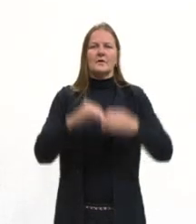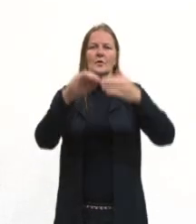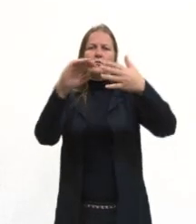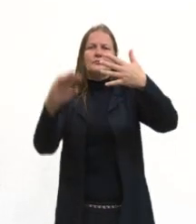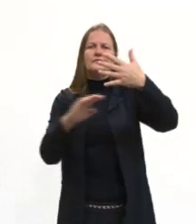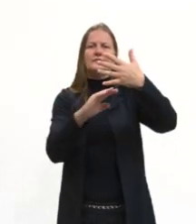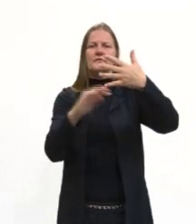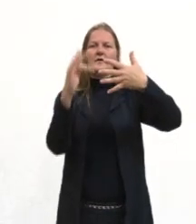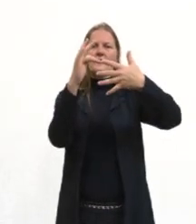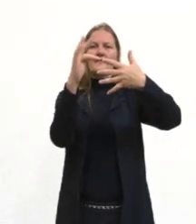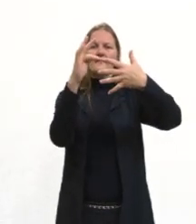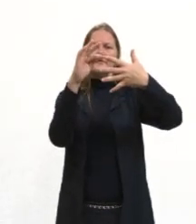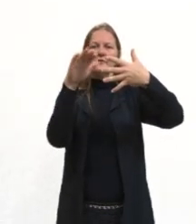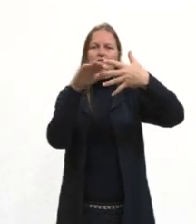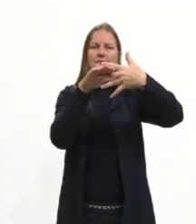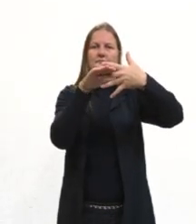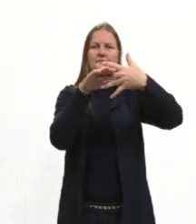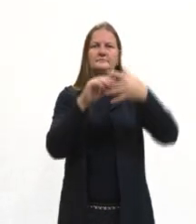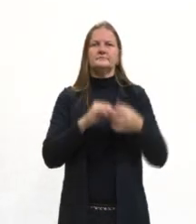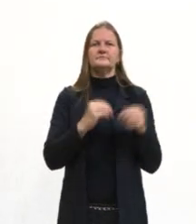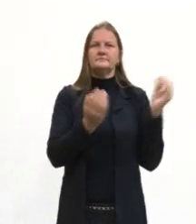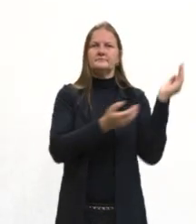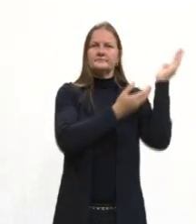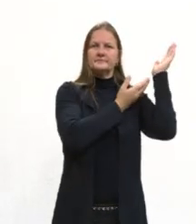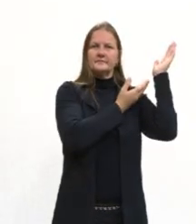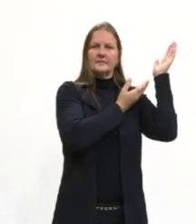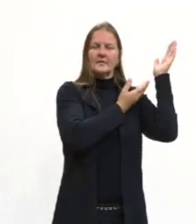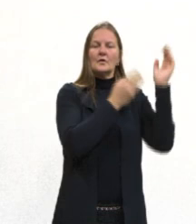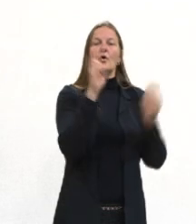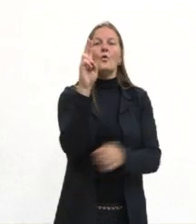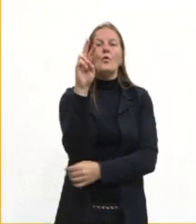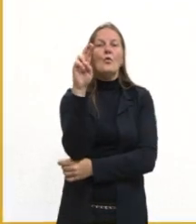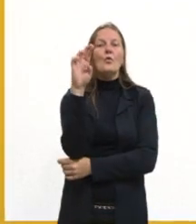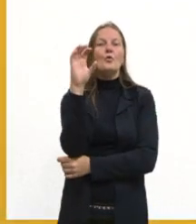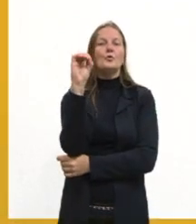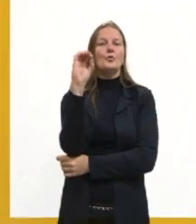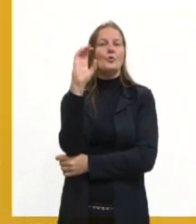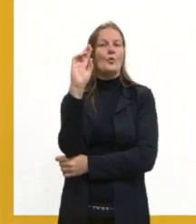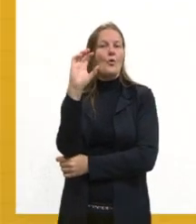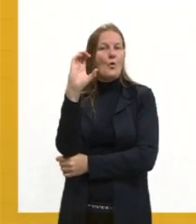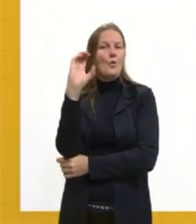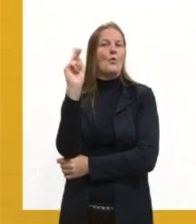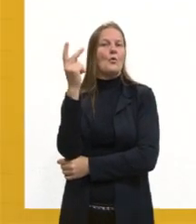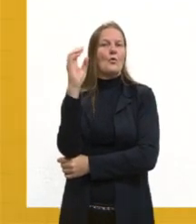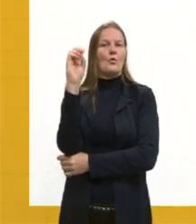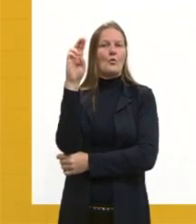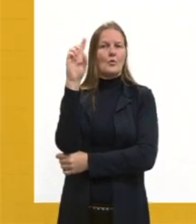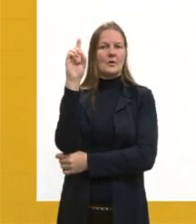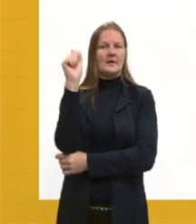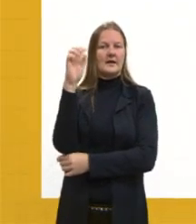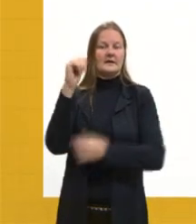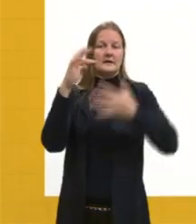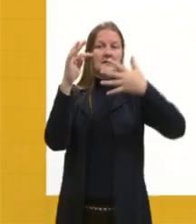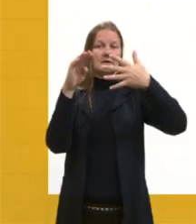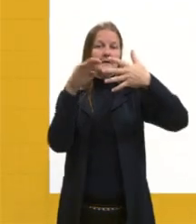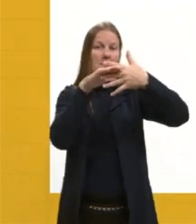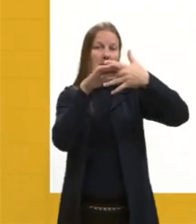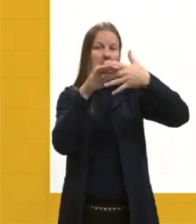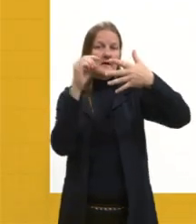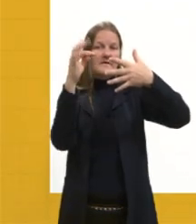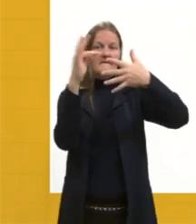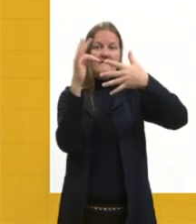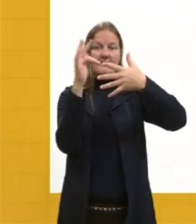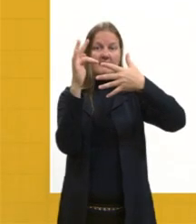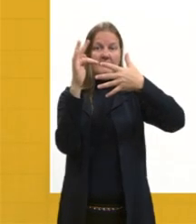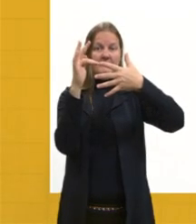Subfilo urucordata. Vamos falar agora um pouquinho dos subfilos, né? Só para